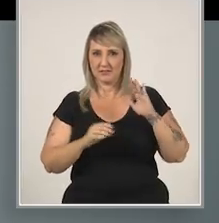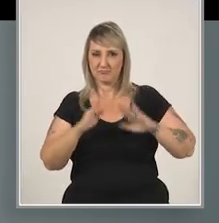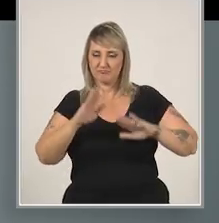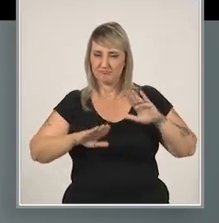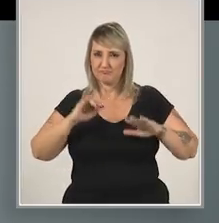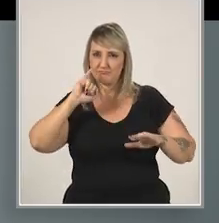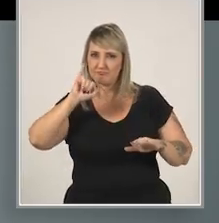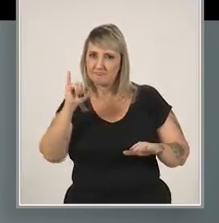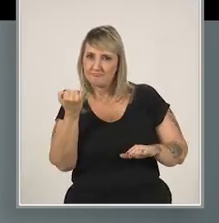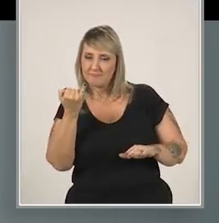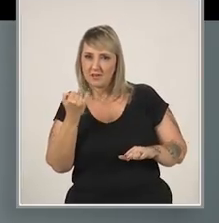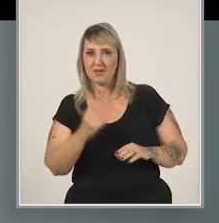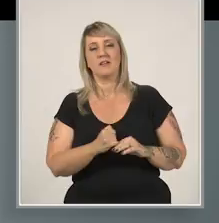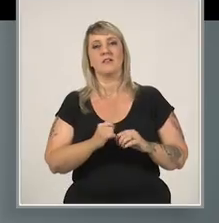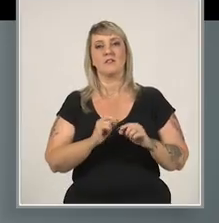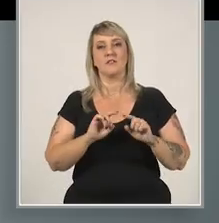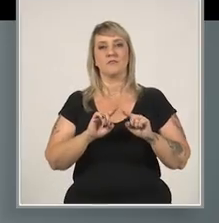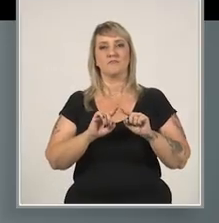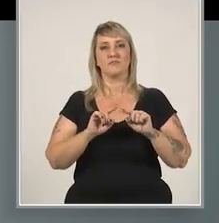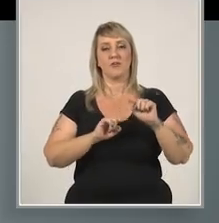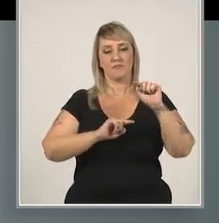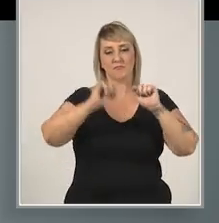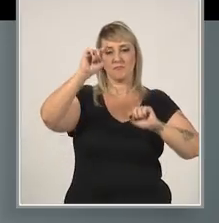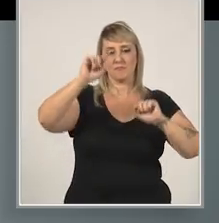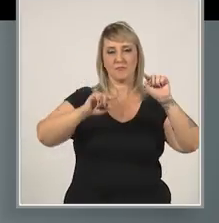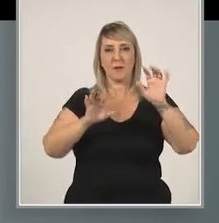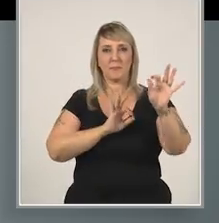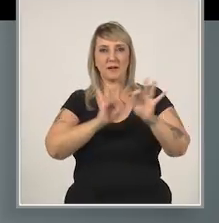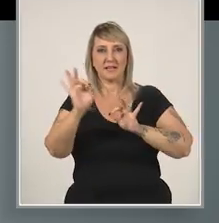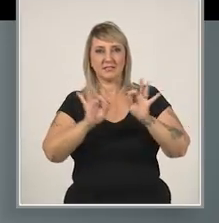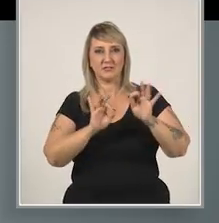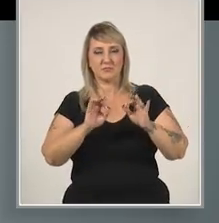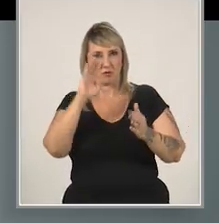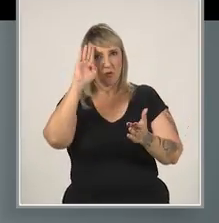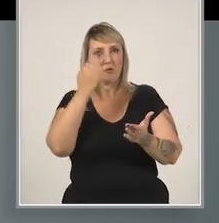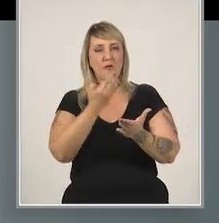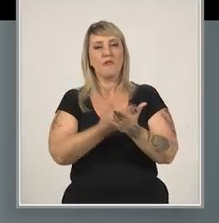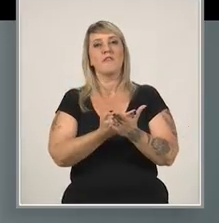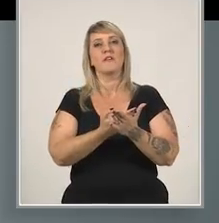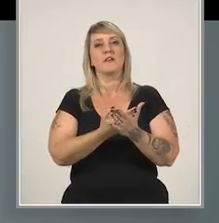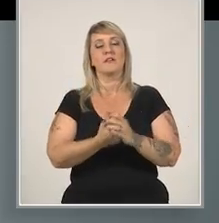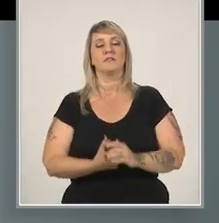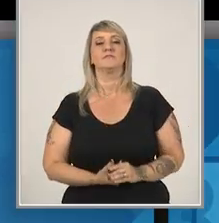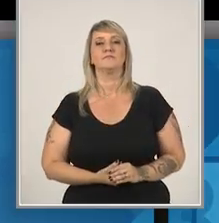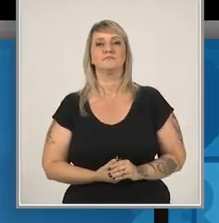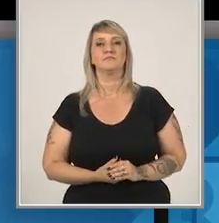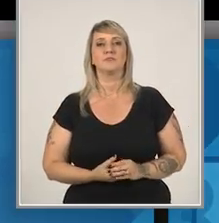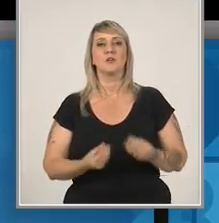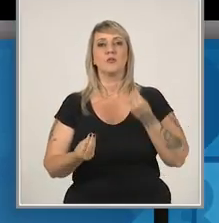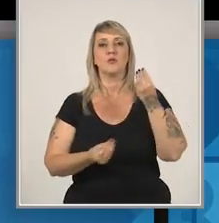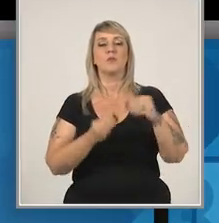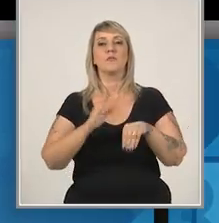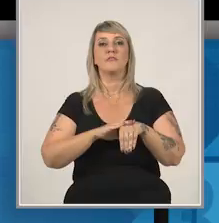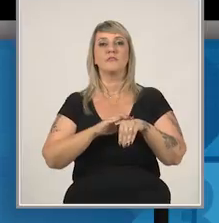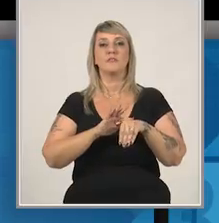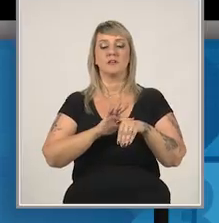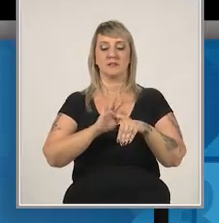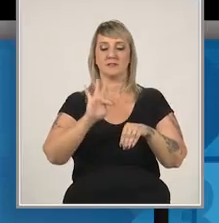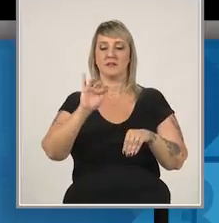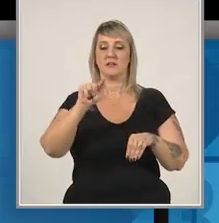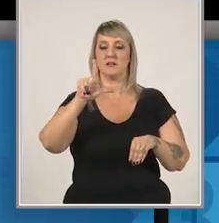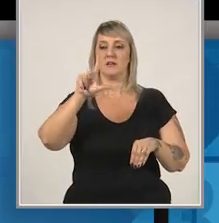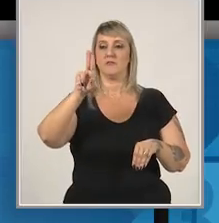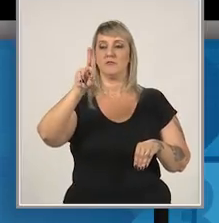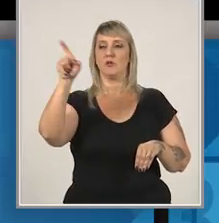maneira mais proveitosa, com projeções e planejamentos confiáveis. Como fazer o fluxo de